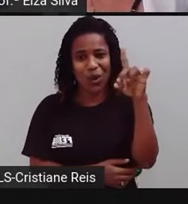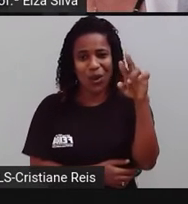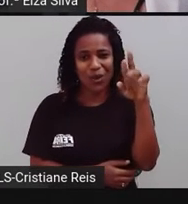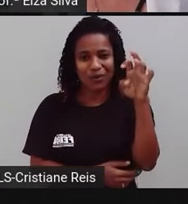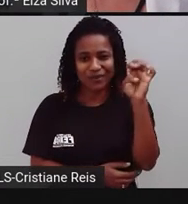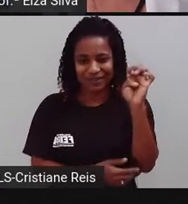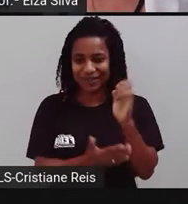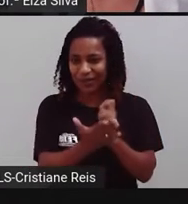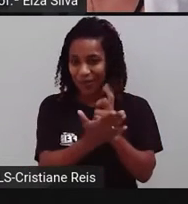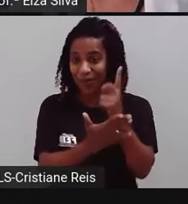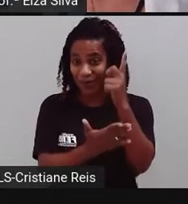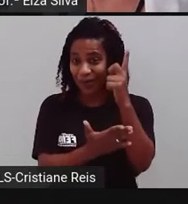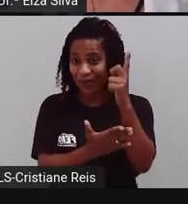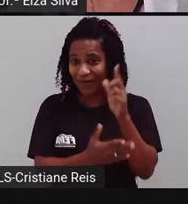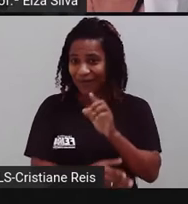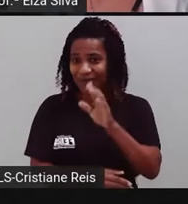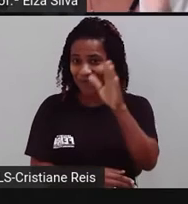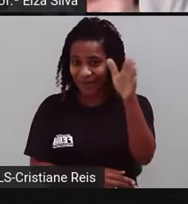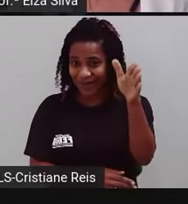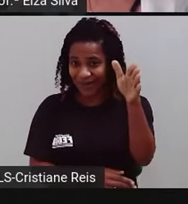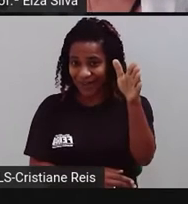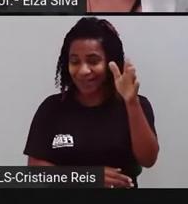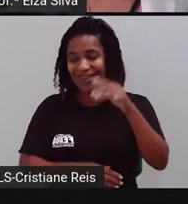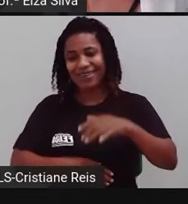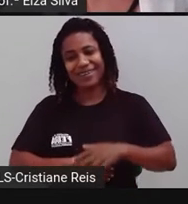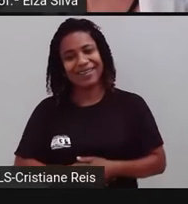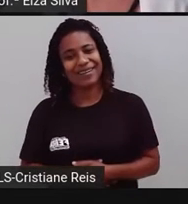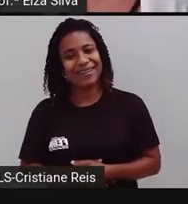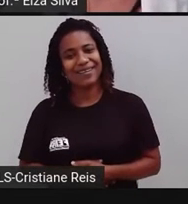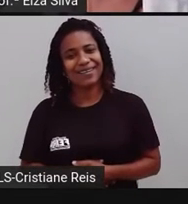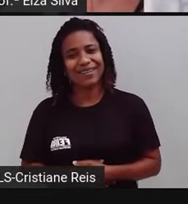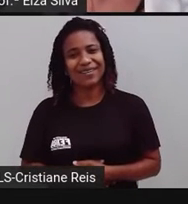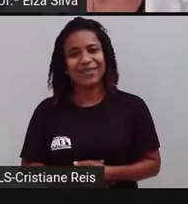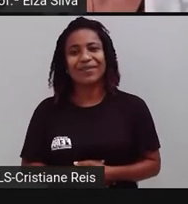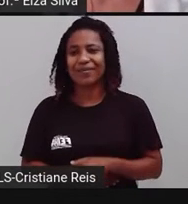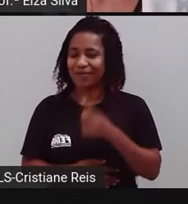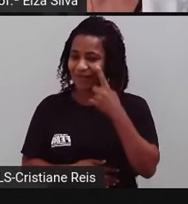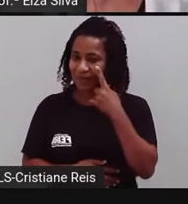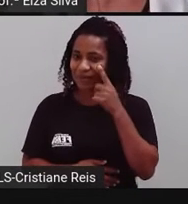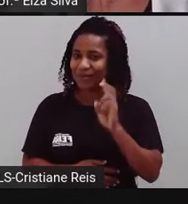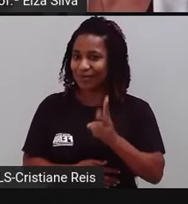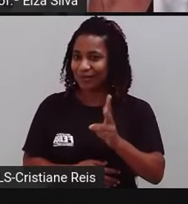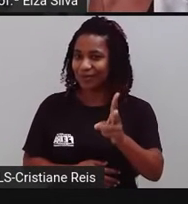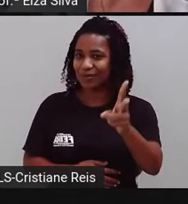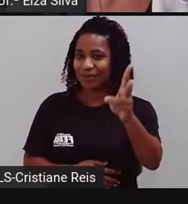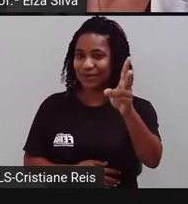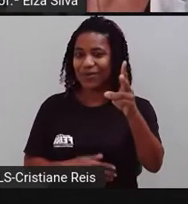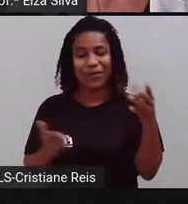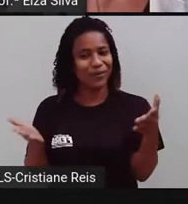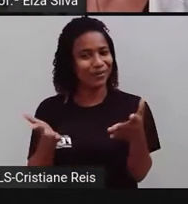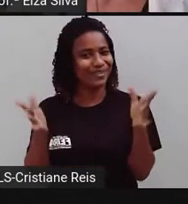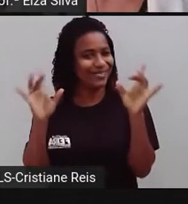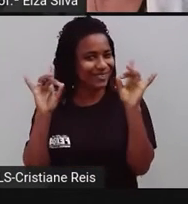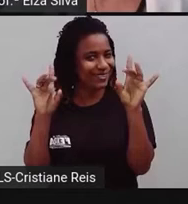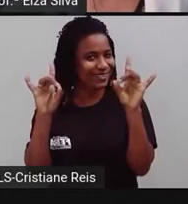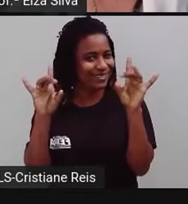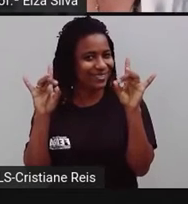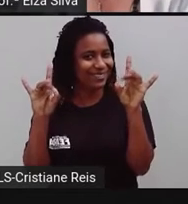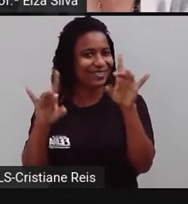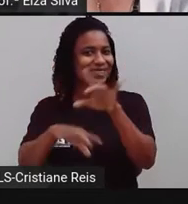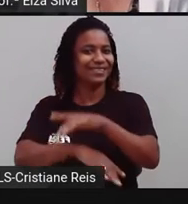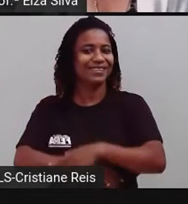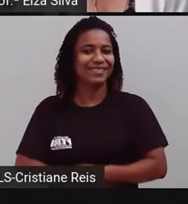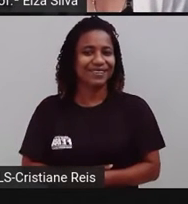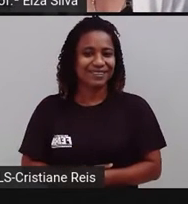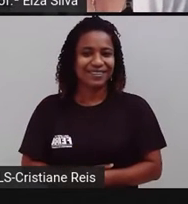Se ligou aí na dica? So, let's go. Vamos lá, porque o dia de hoje promete. O que